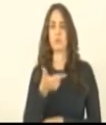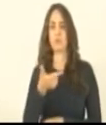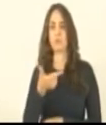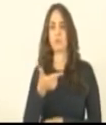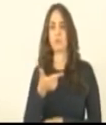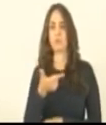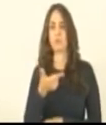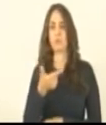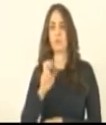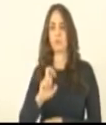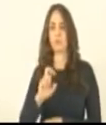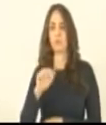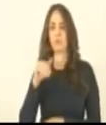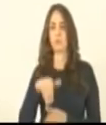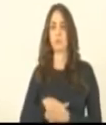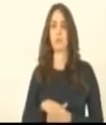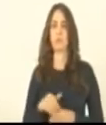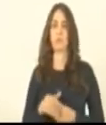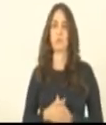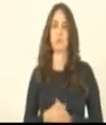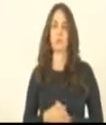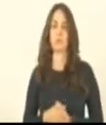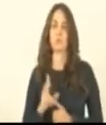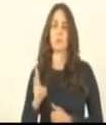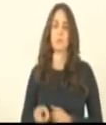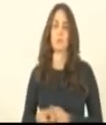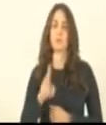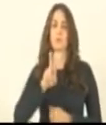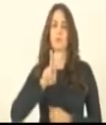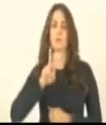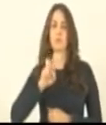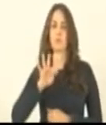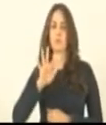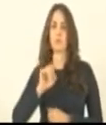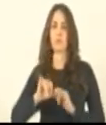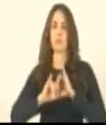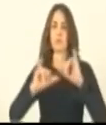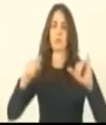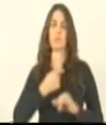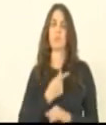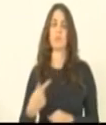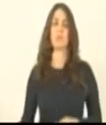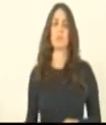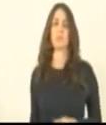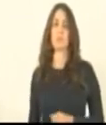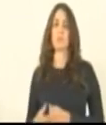votos. Nesse caso, fica mantido o veto. Comunique-se o governador.